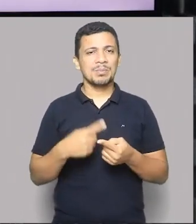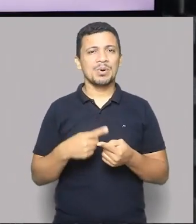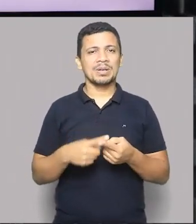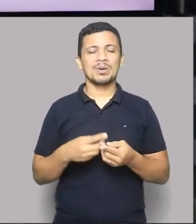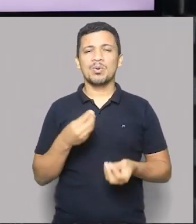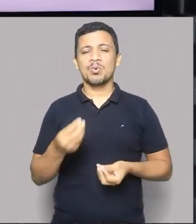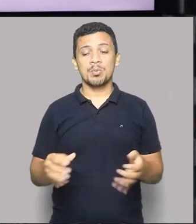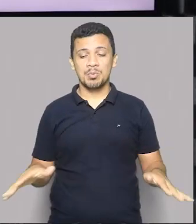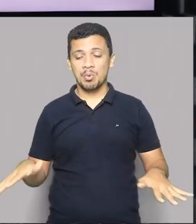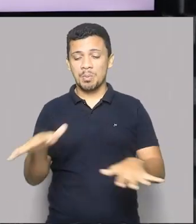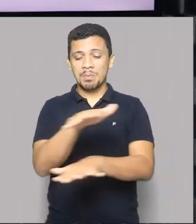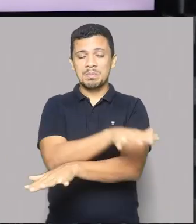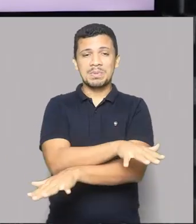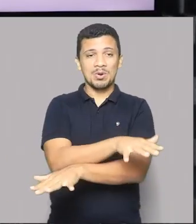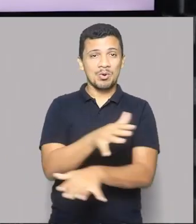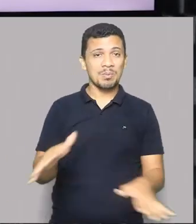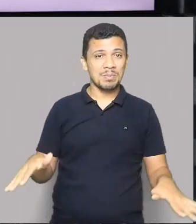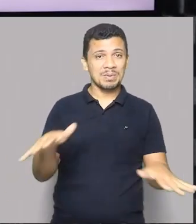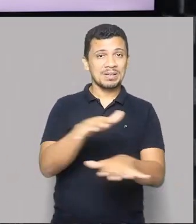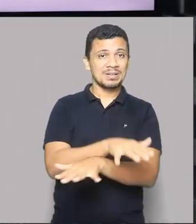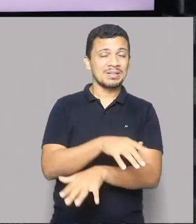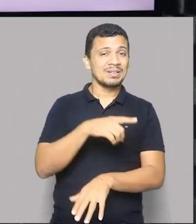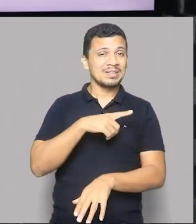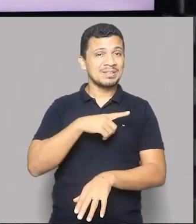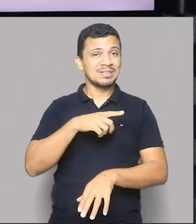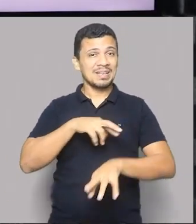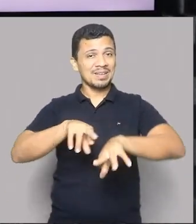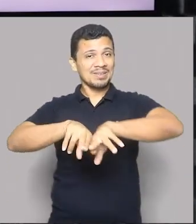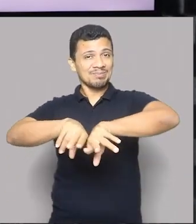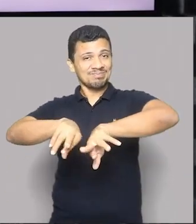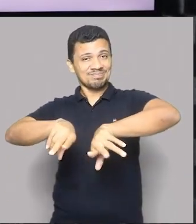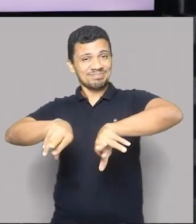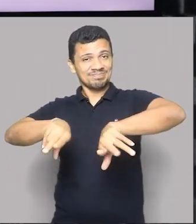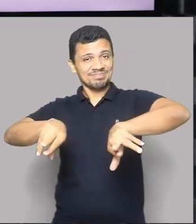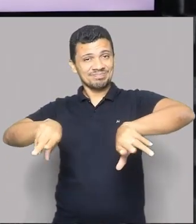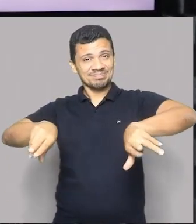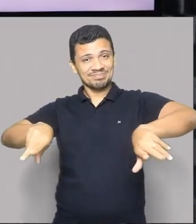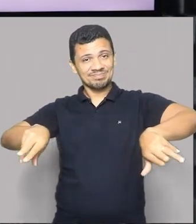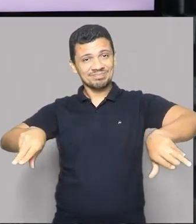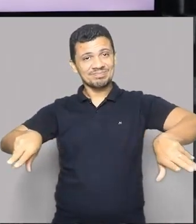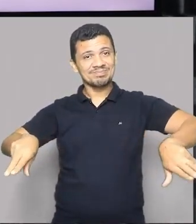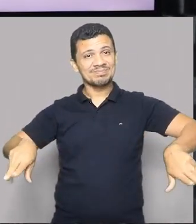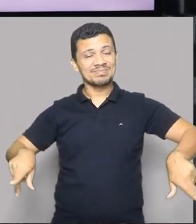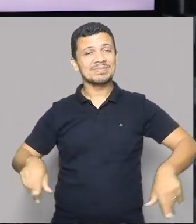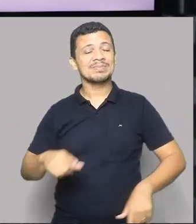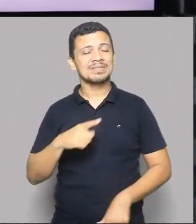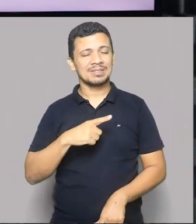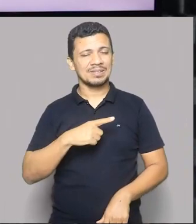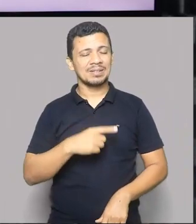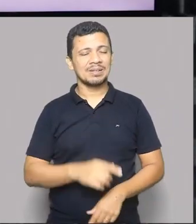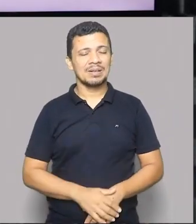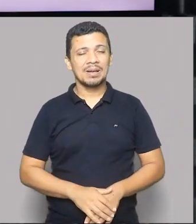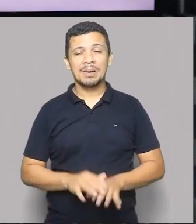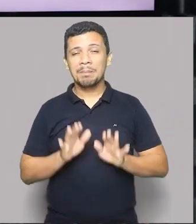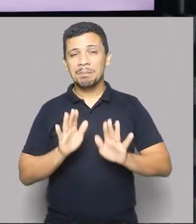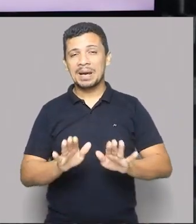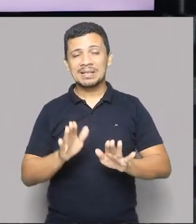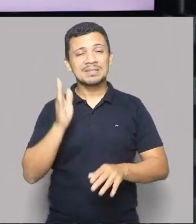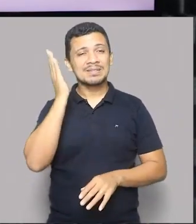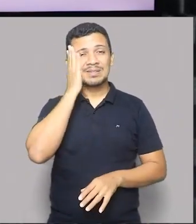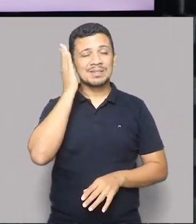dos biomas, há toda uma heterogeneidade. Nós temos uma diversidade de biomas. Mas nós temos que entender